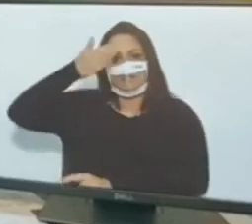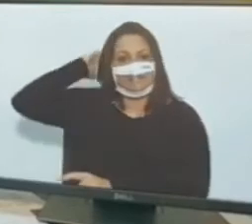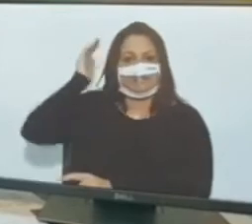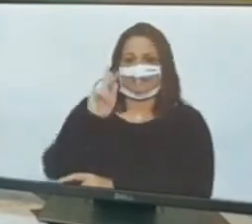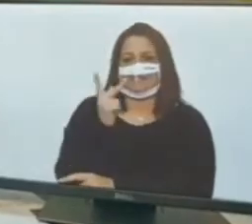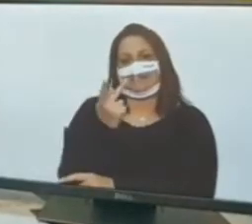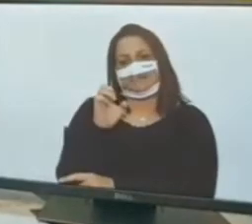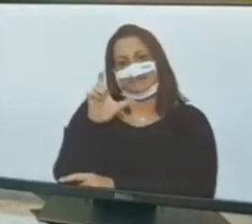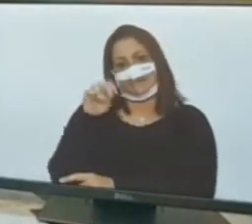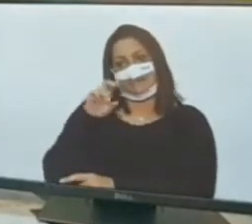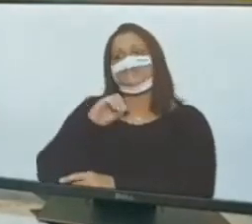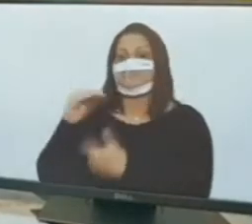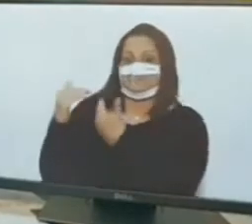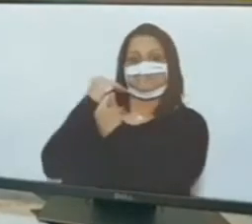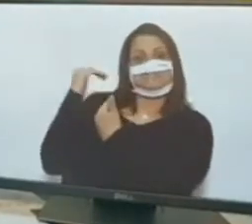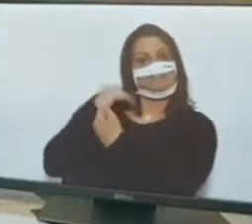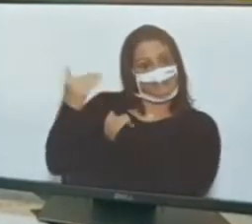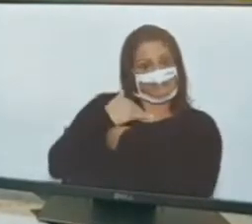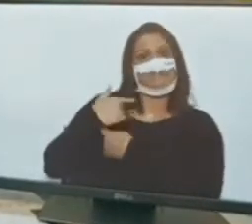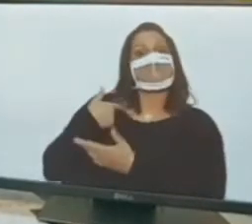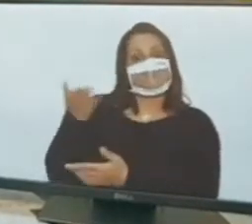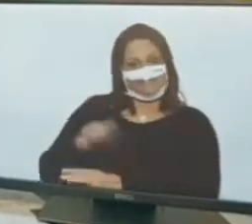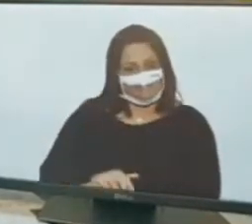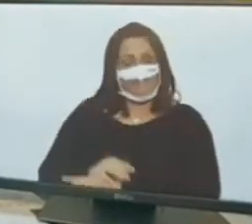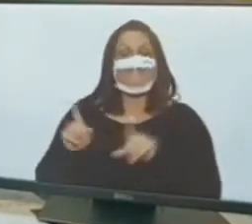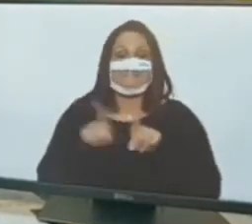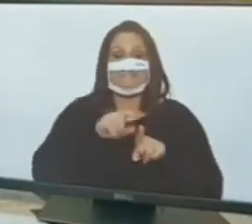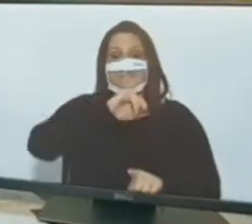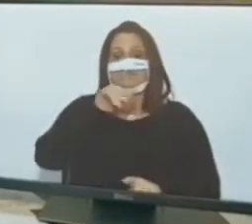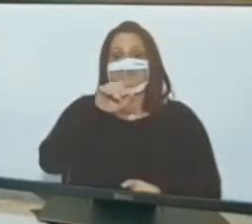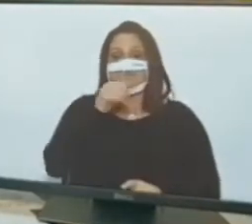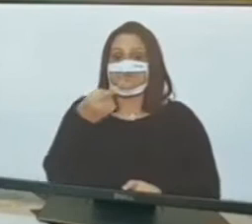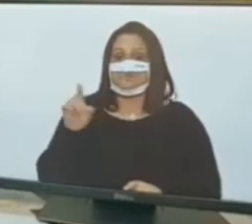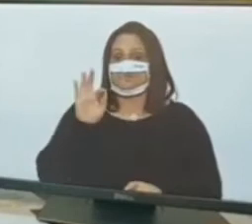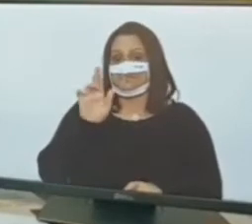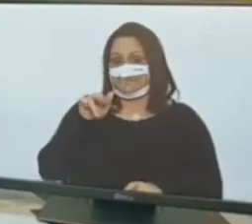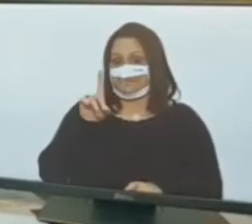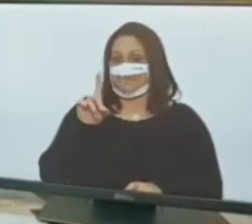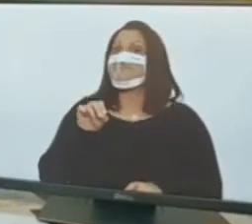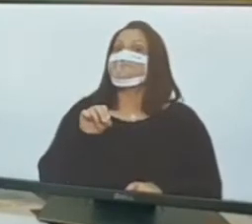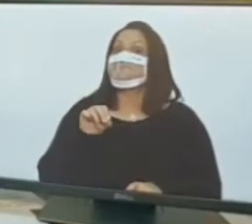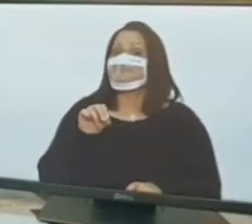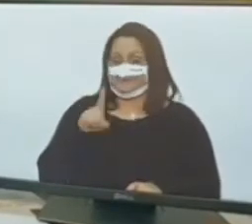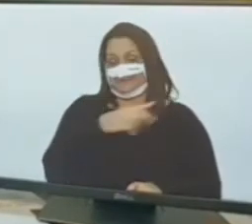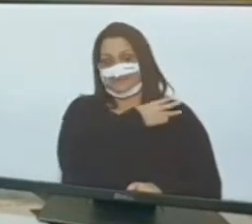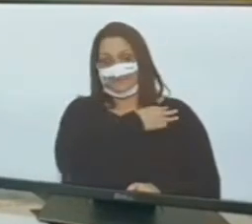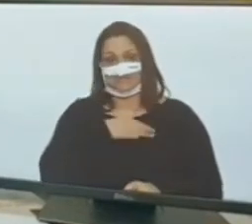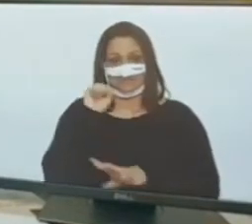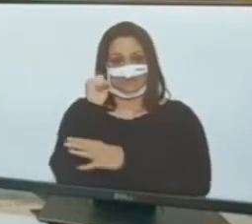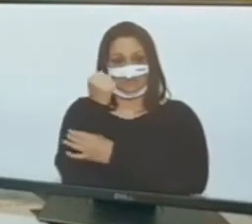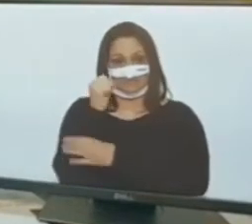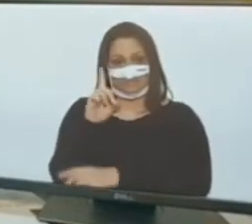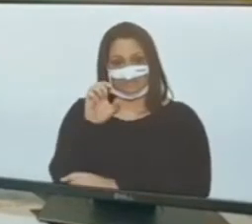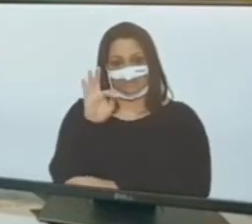Temos o João Fernando, que é o ministro da Defesa. Até o governo Temer, ou melhor, até o governo Temer, o ministro da